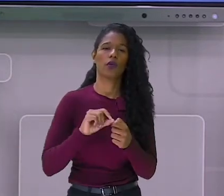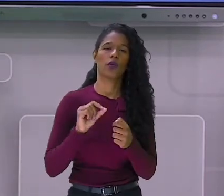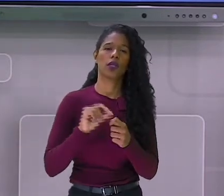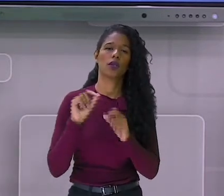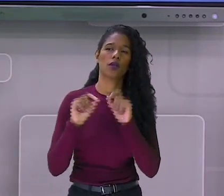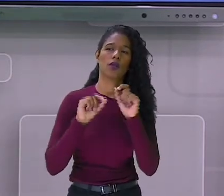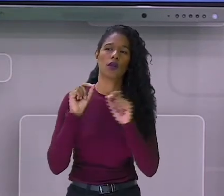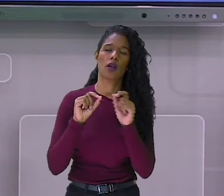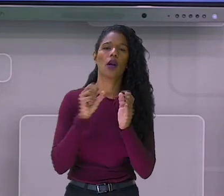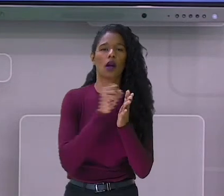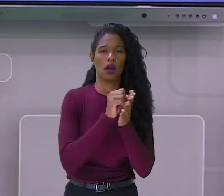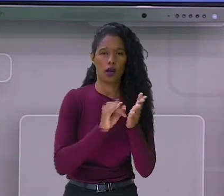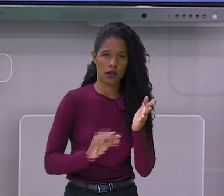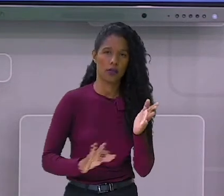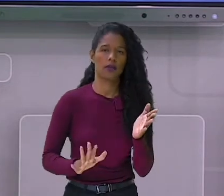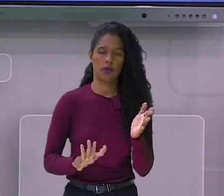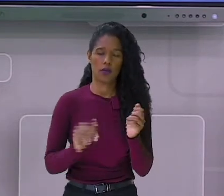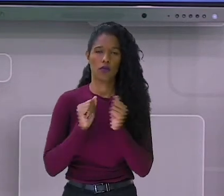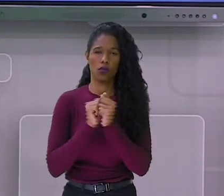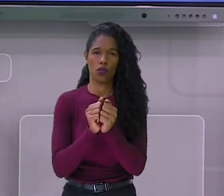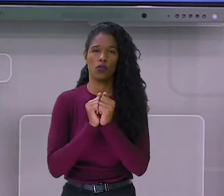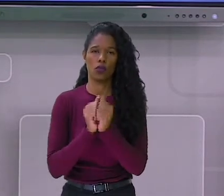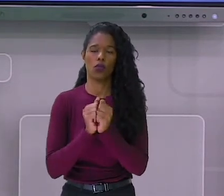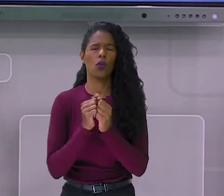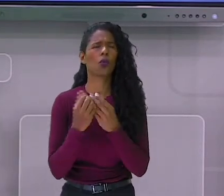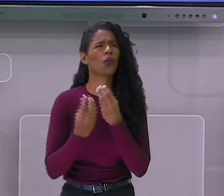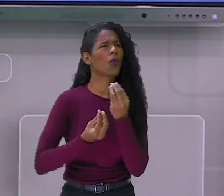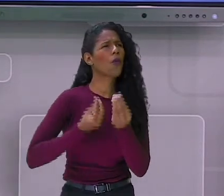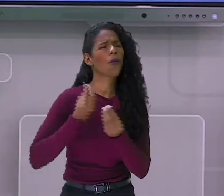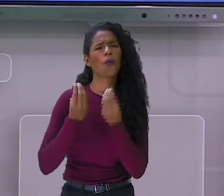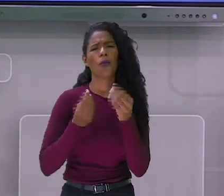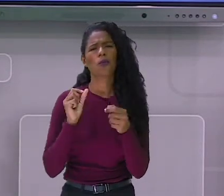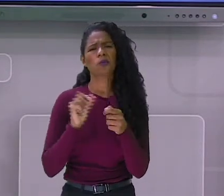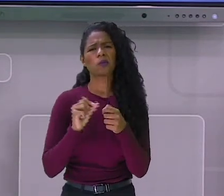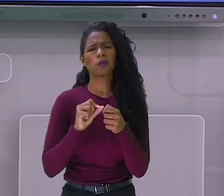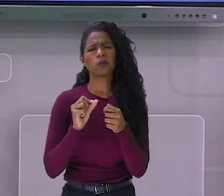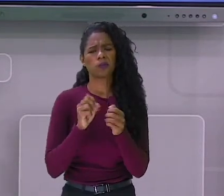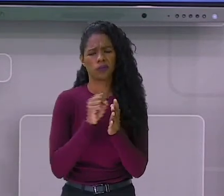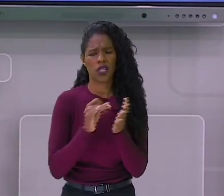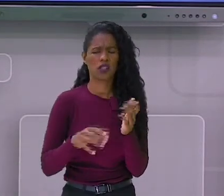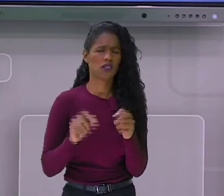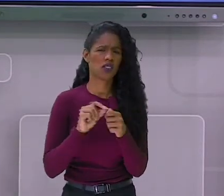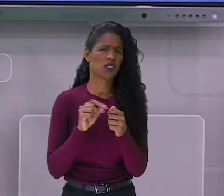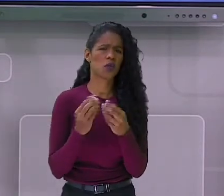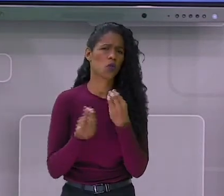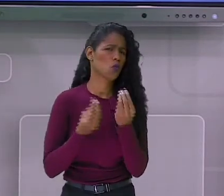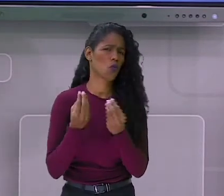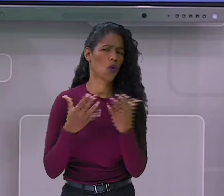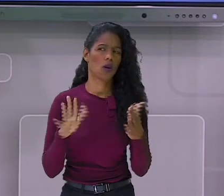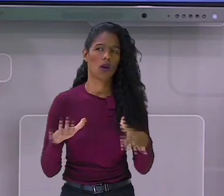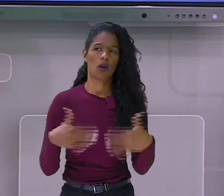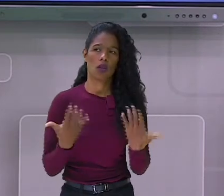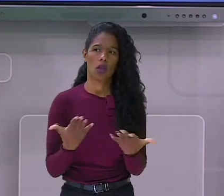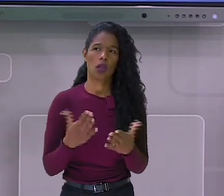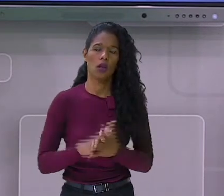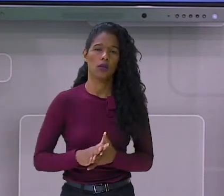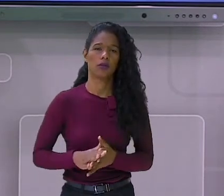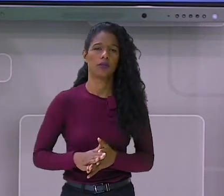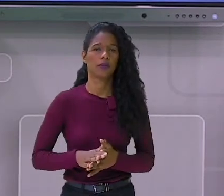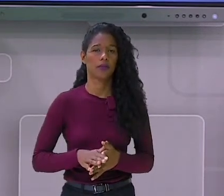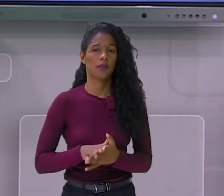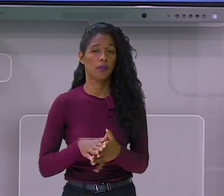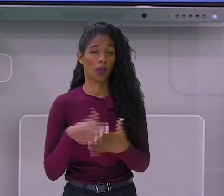fazer uma atividade. Será como que a gente vai fazer essa atividade? Coloque os